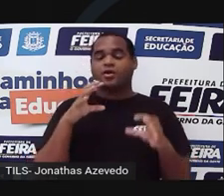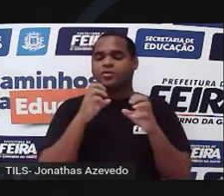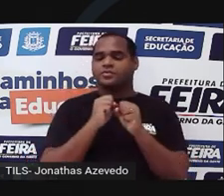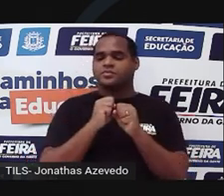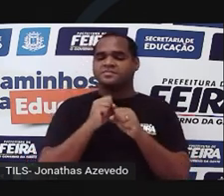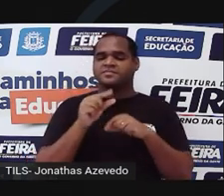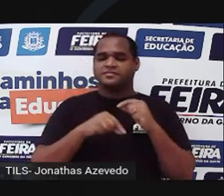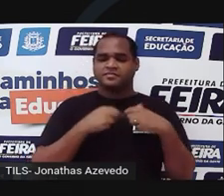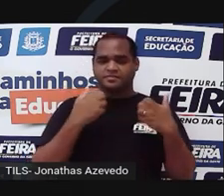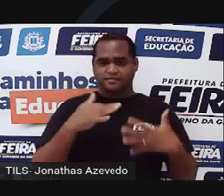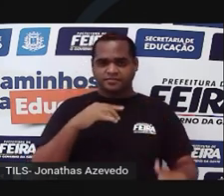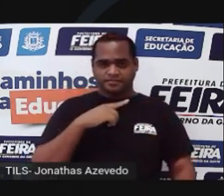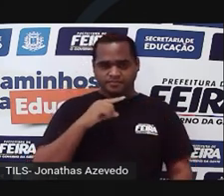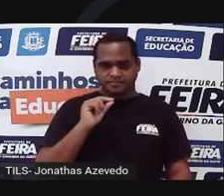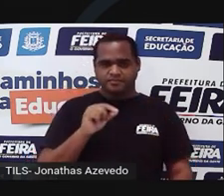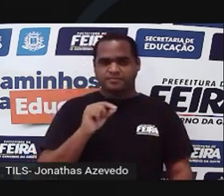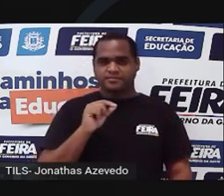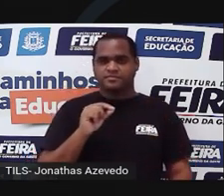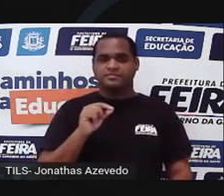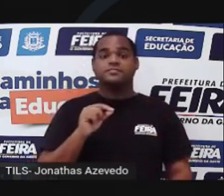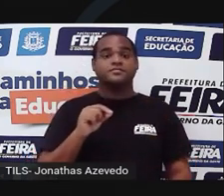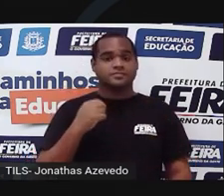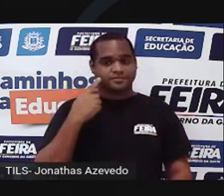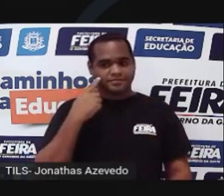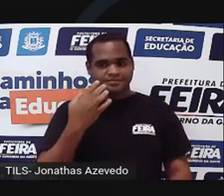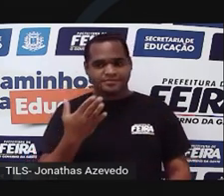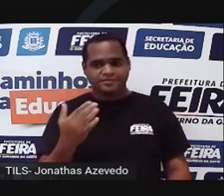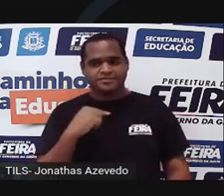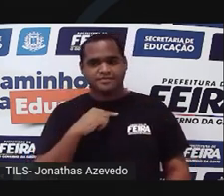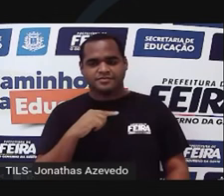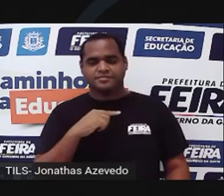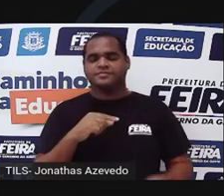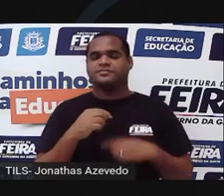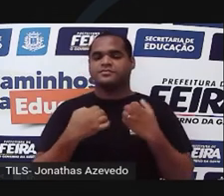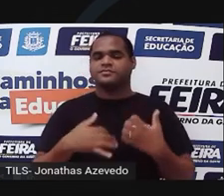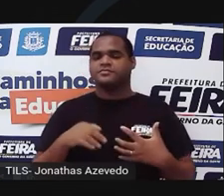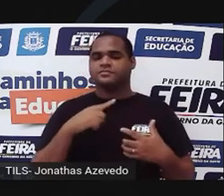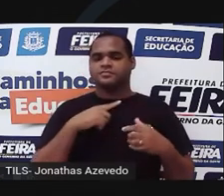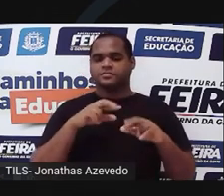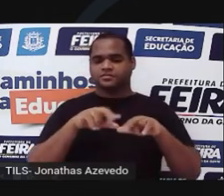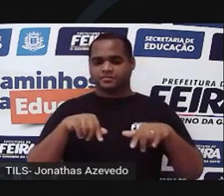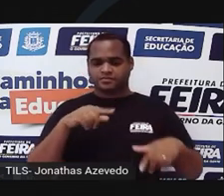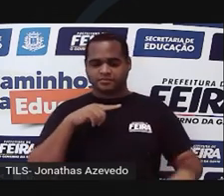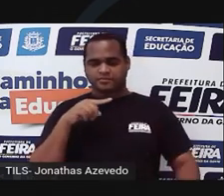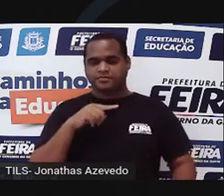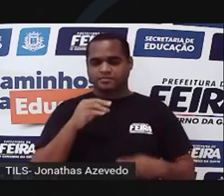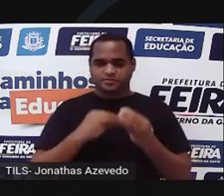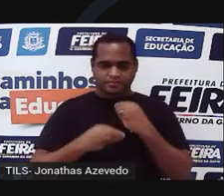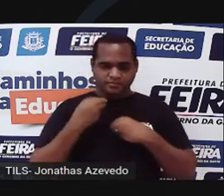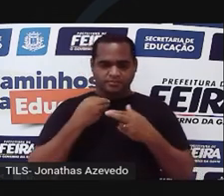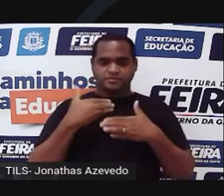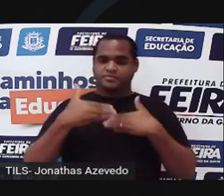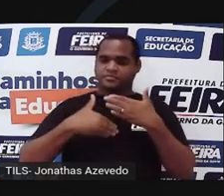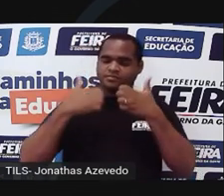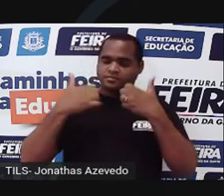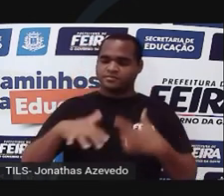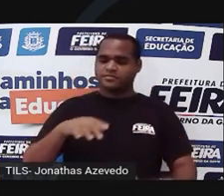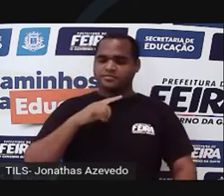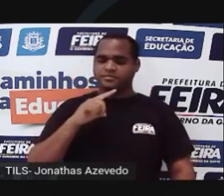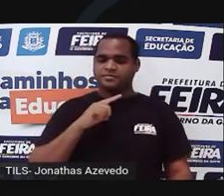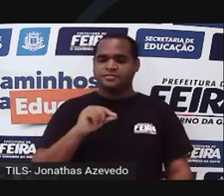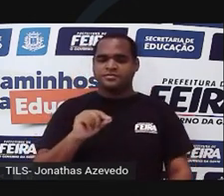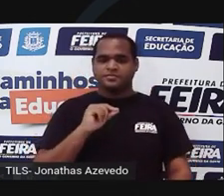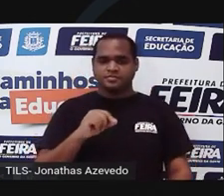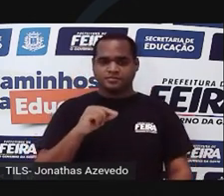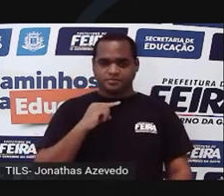olha o que aconteceria, muito visível nesse tronco, o predador iria se alimentar. Com o passar do tempo, o aumento da revolução industrial,